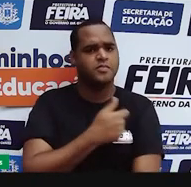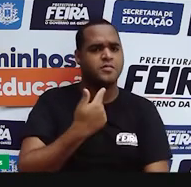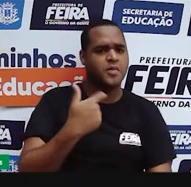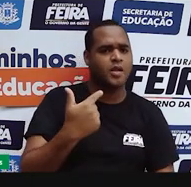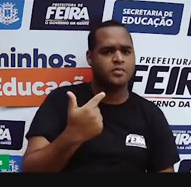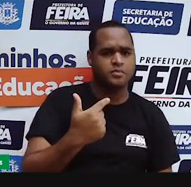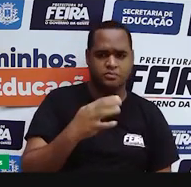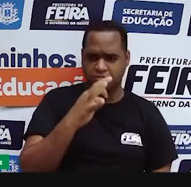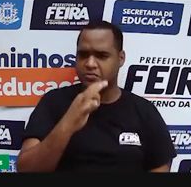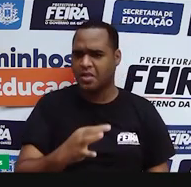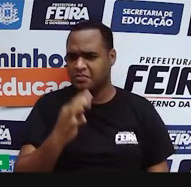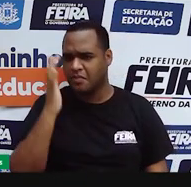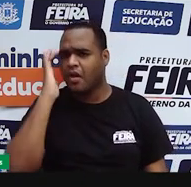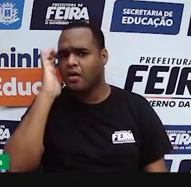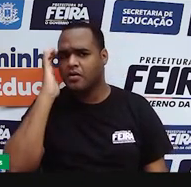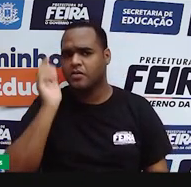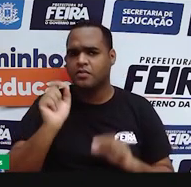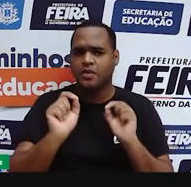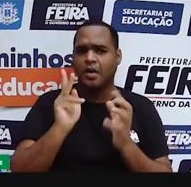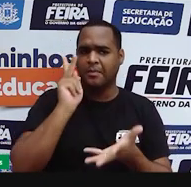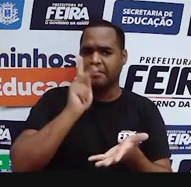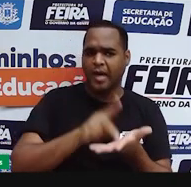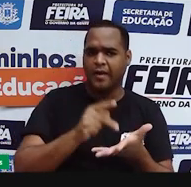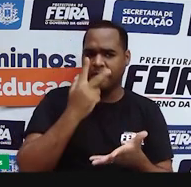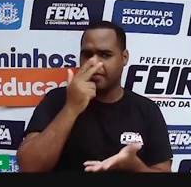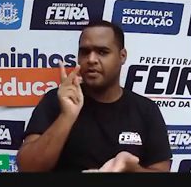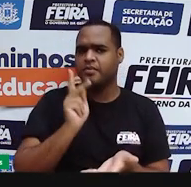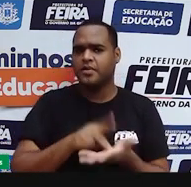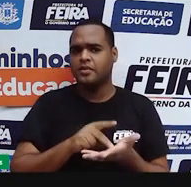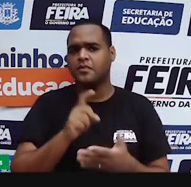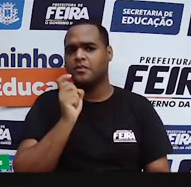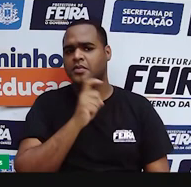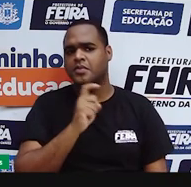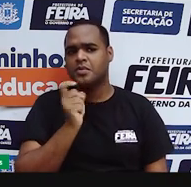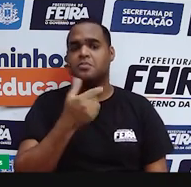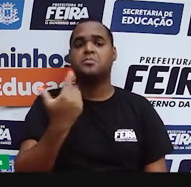que vocês acham aí? É verdadeiro ou é falso?